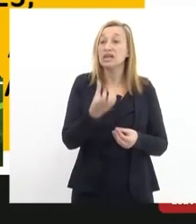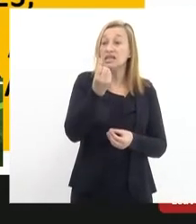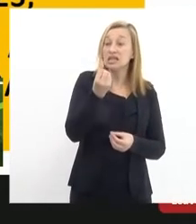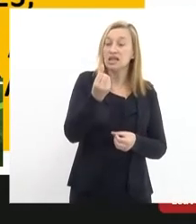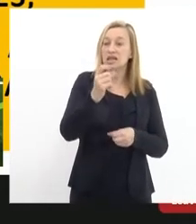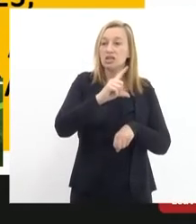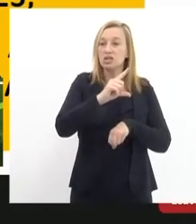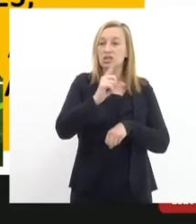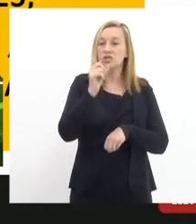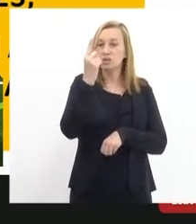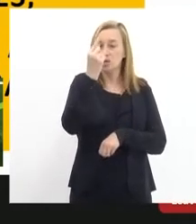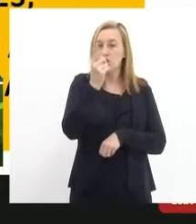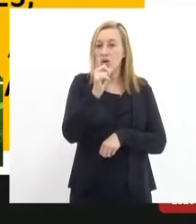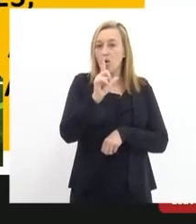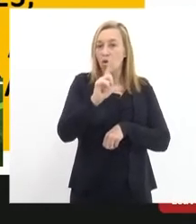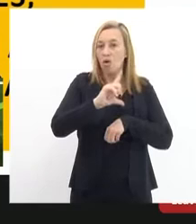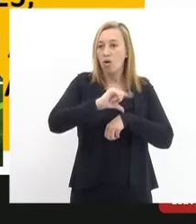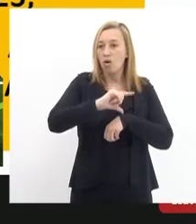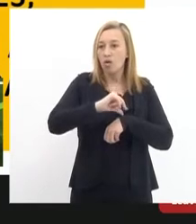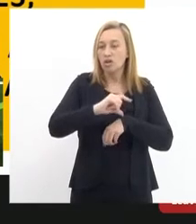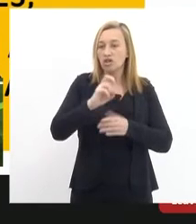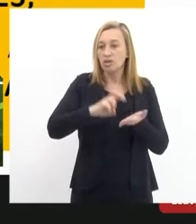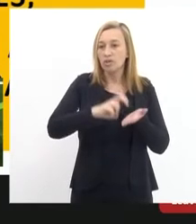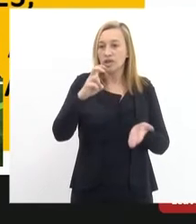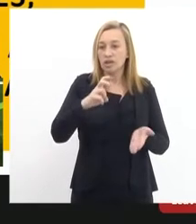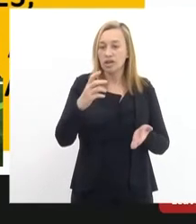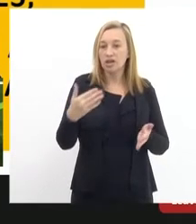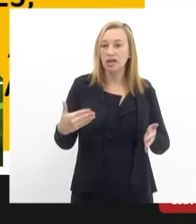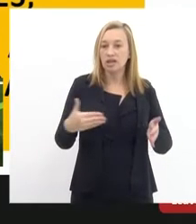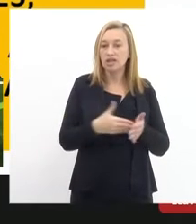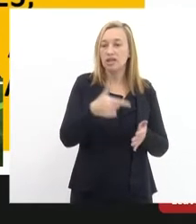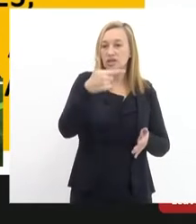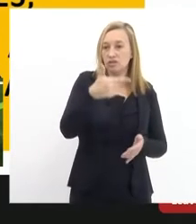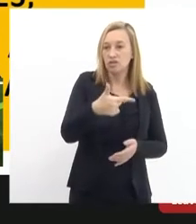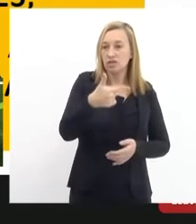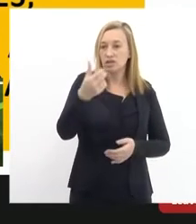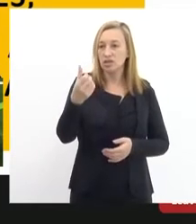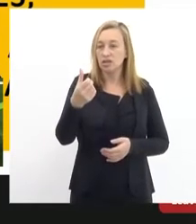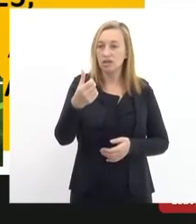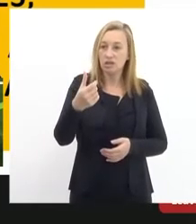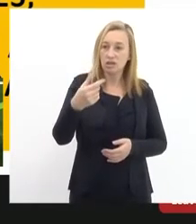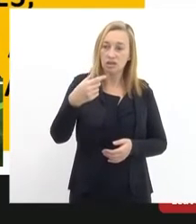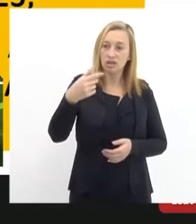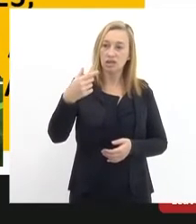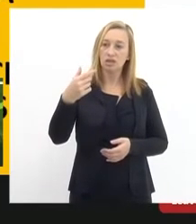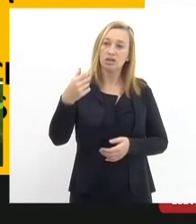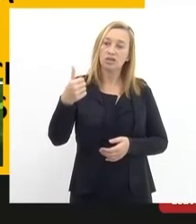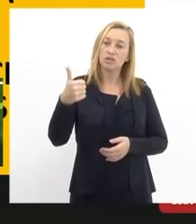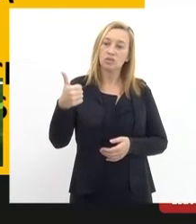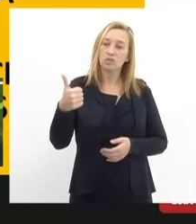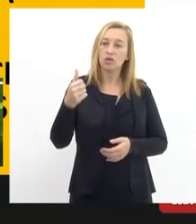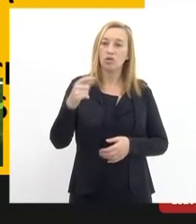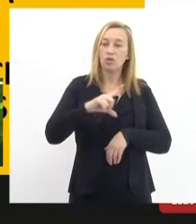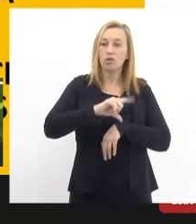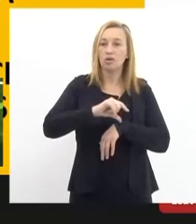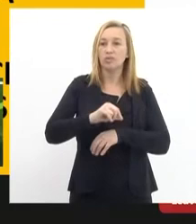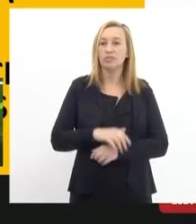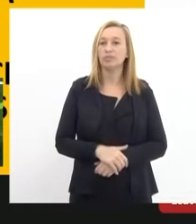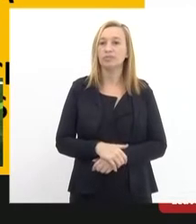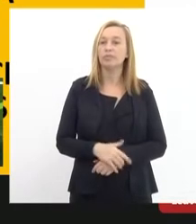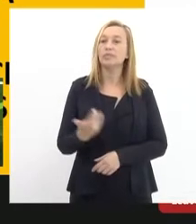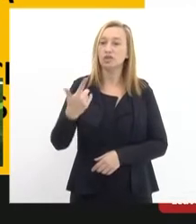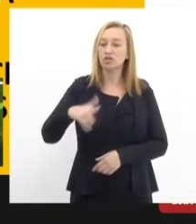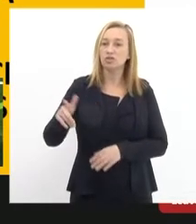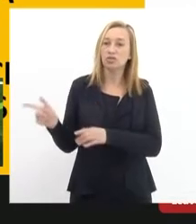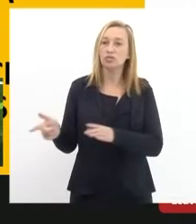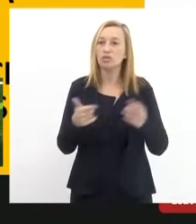manhã e 23 horas atendendo os moradores na ida e volta ao trabalho. Próximo. Pela